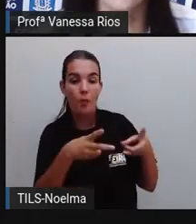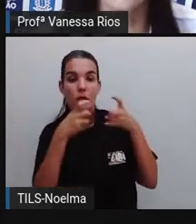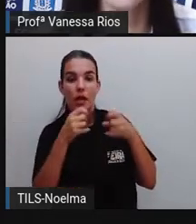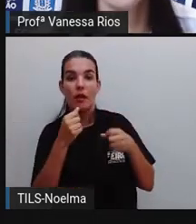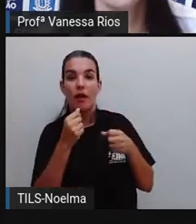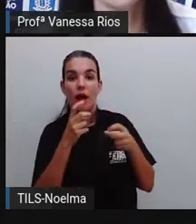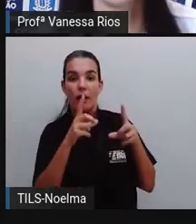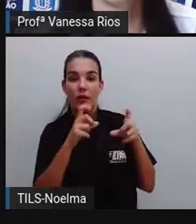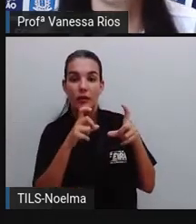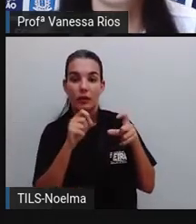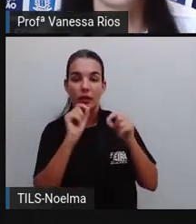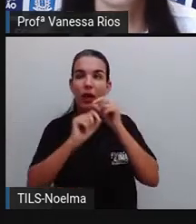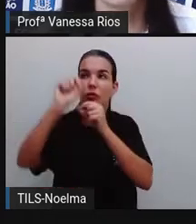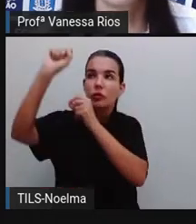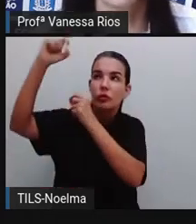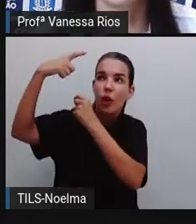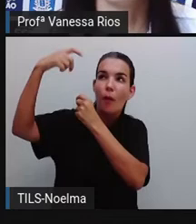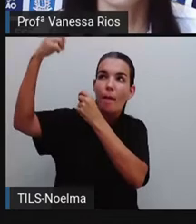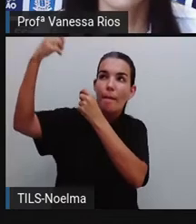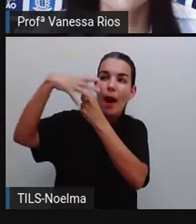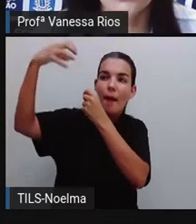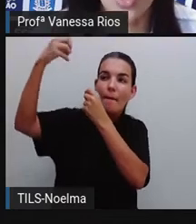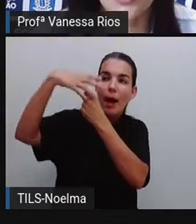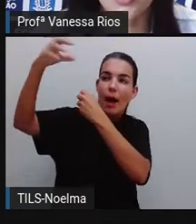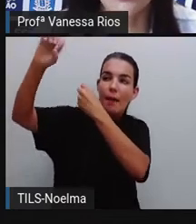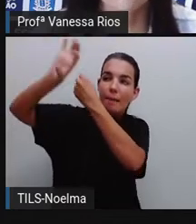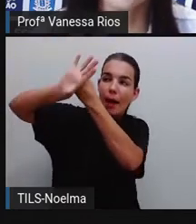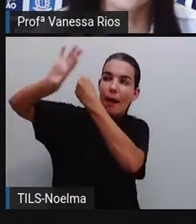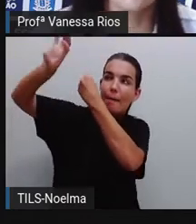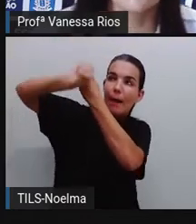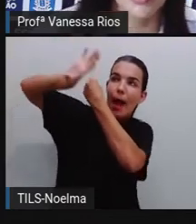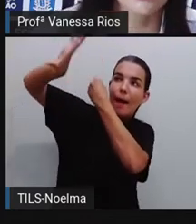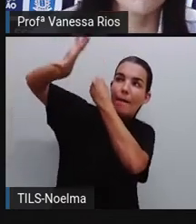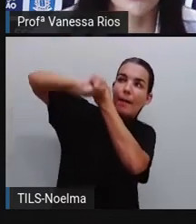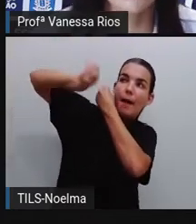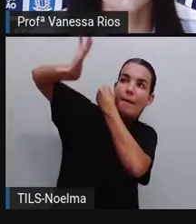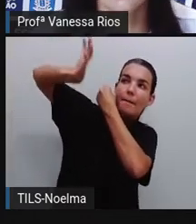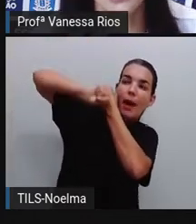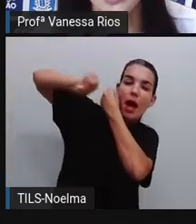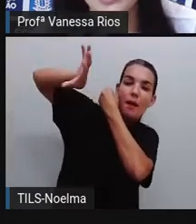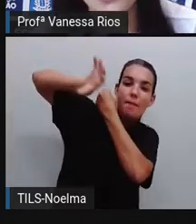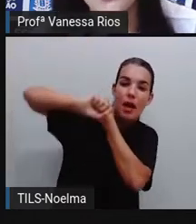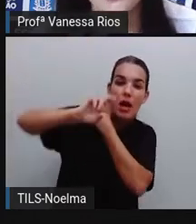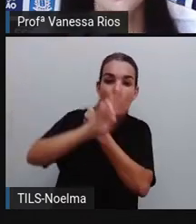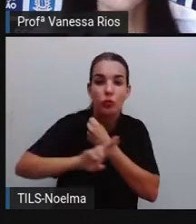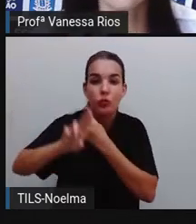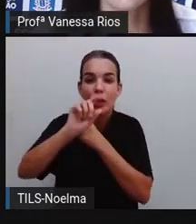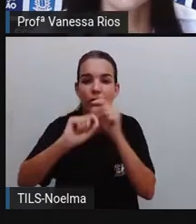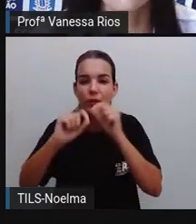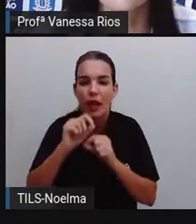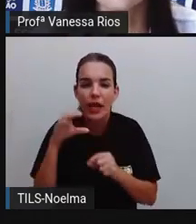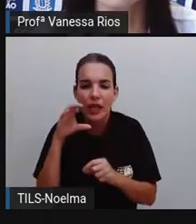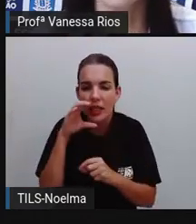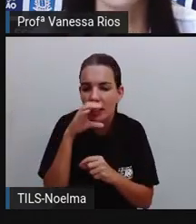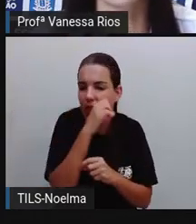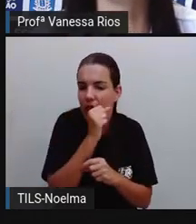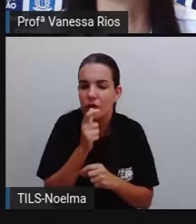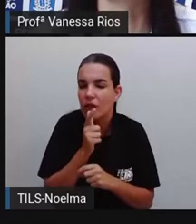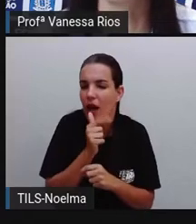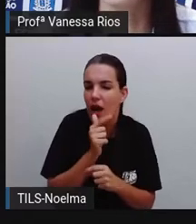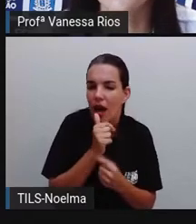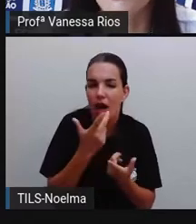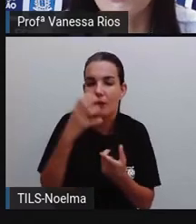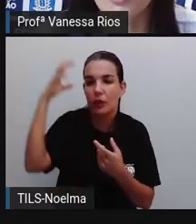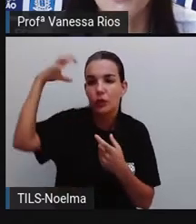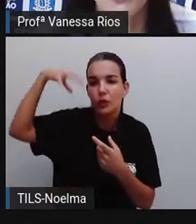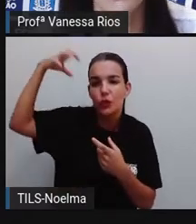energia trazida pelo calor do sol sendo utilizada para aquecer a água, né? Em aquecedores que vão parar aí